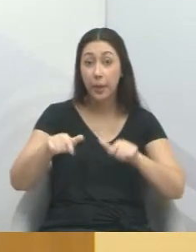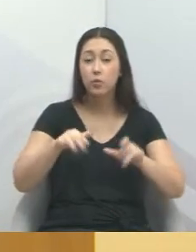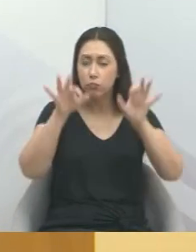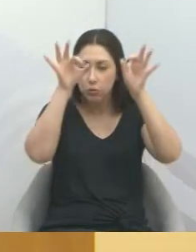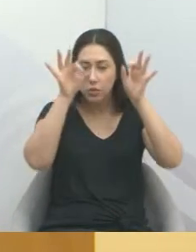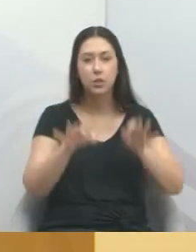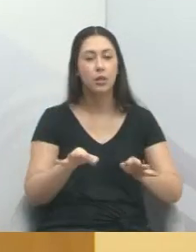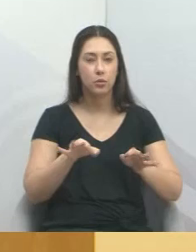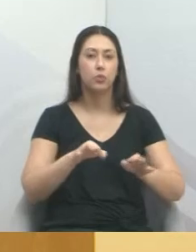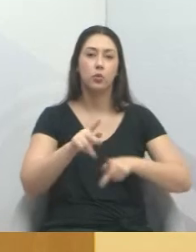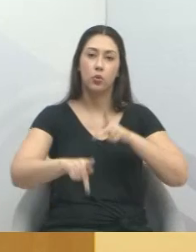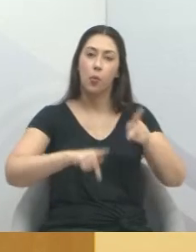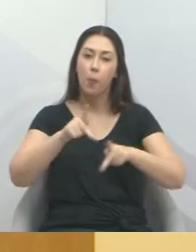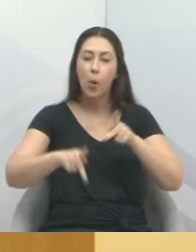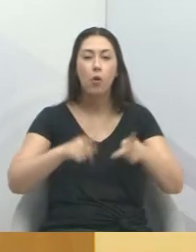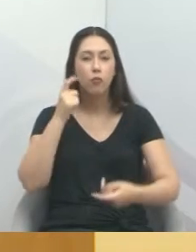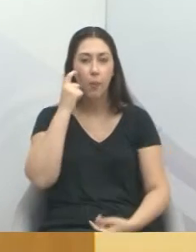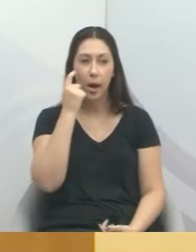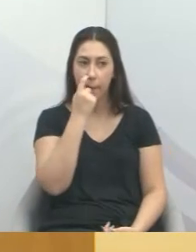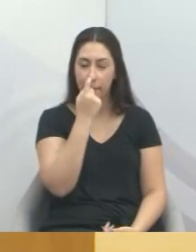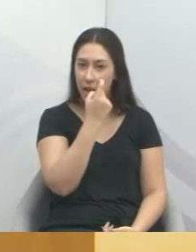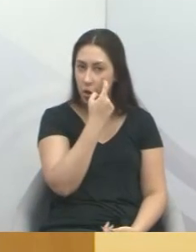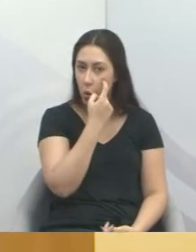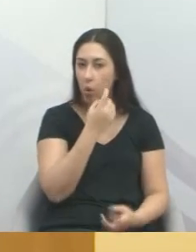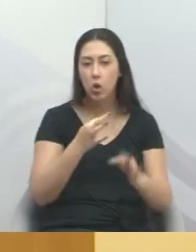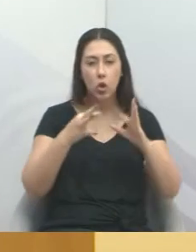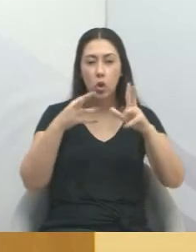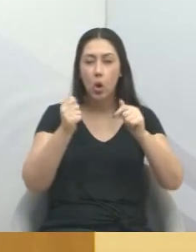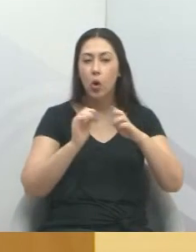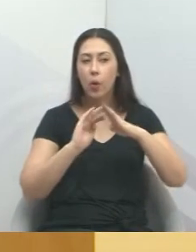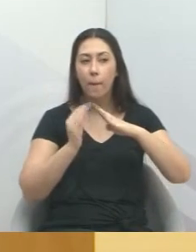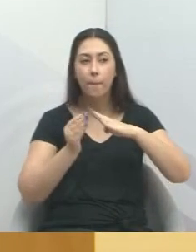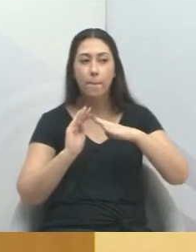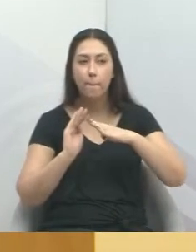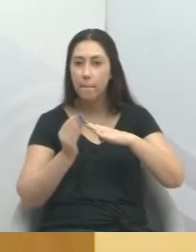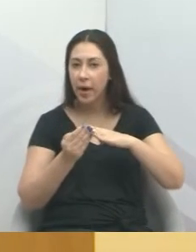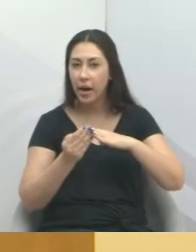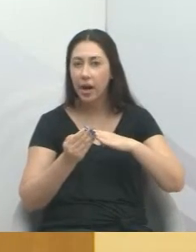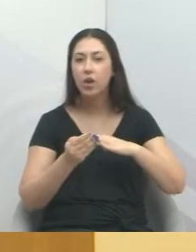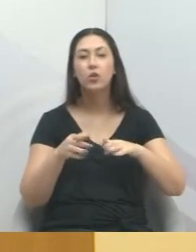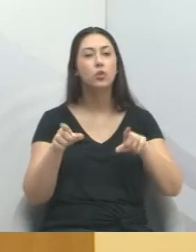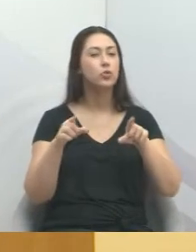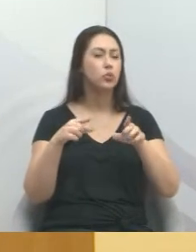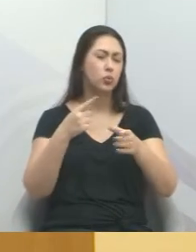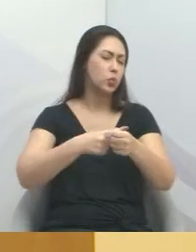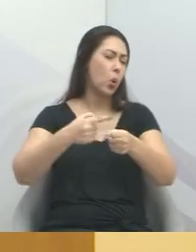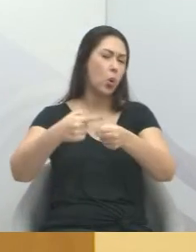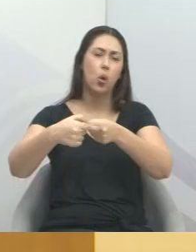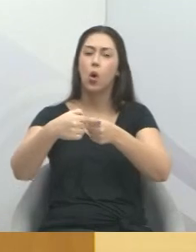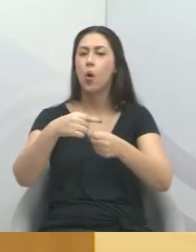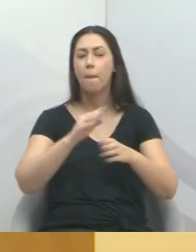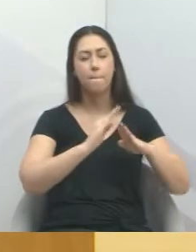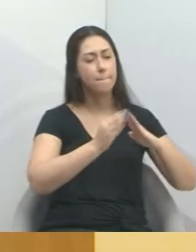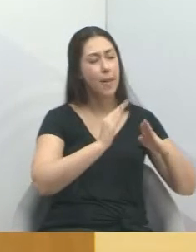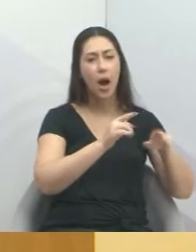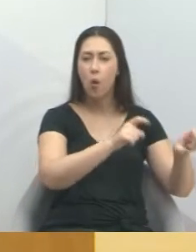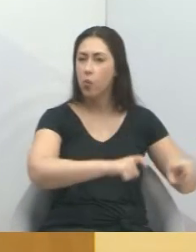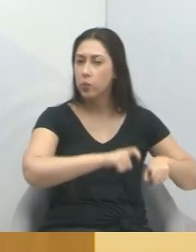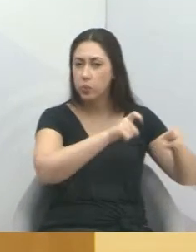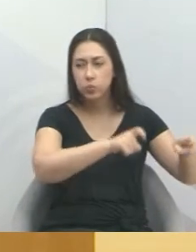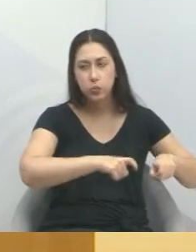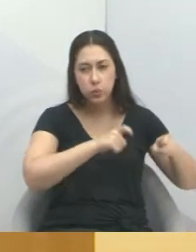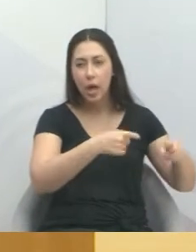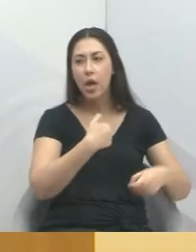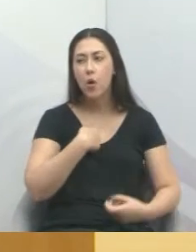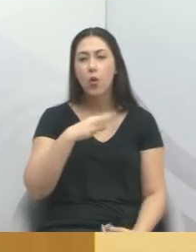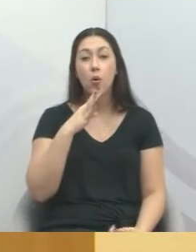com a população do Parque Minha Lua, todos os bairros da cidade, centro da cidade, zona rural, conheço